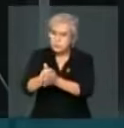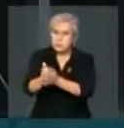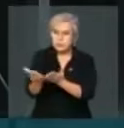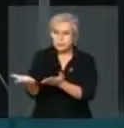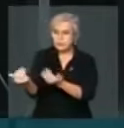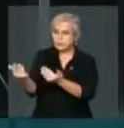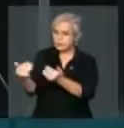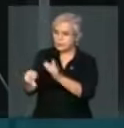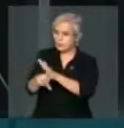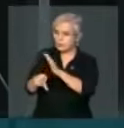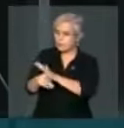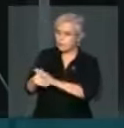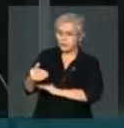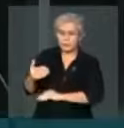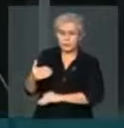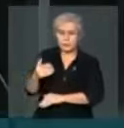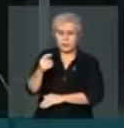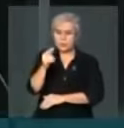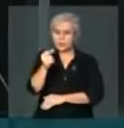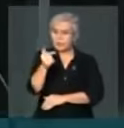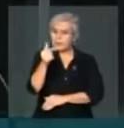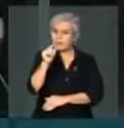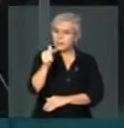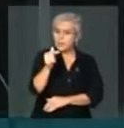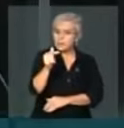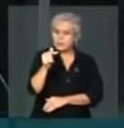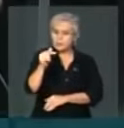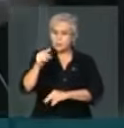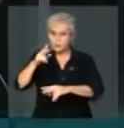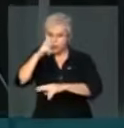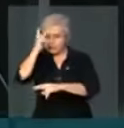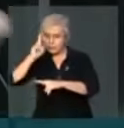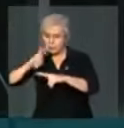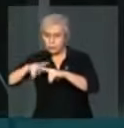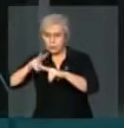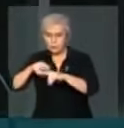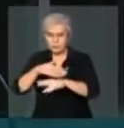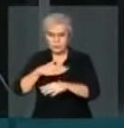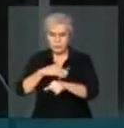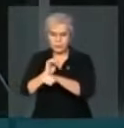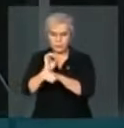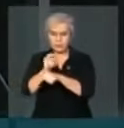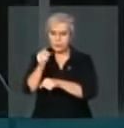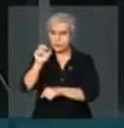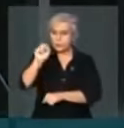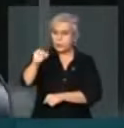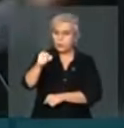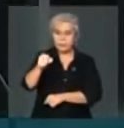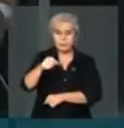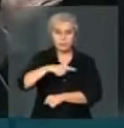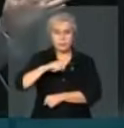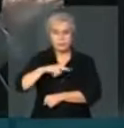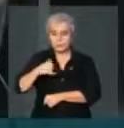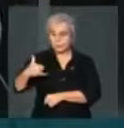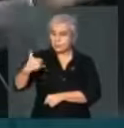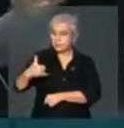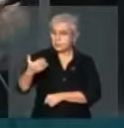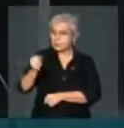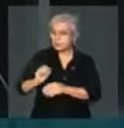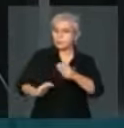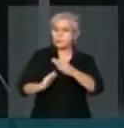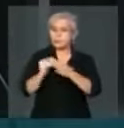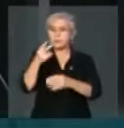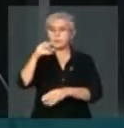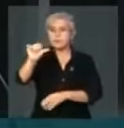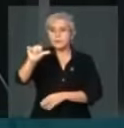estado, dos quase 13 mil presos, quase 8 mil, têm entre 18 e